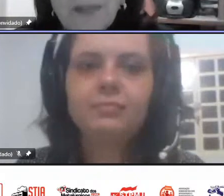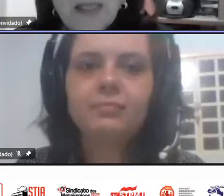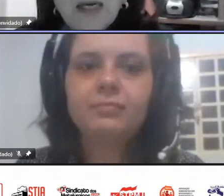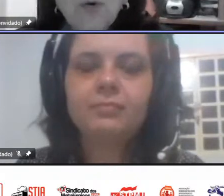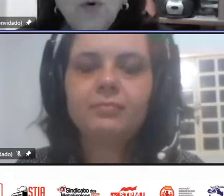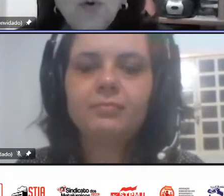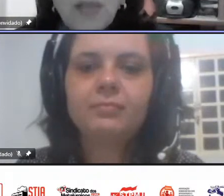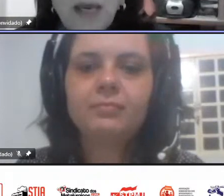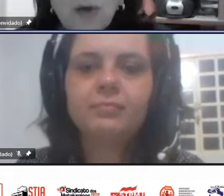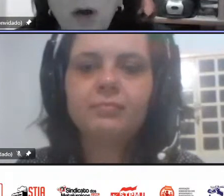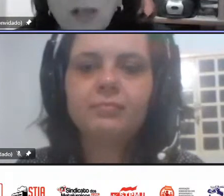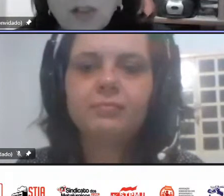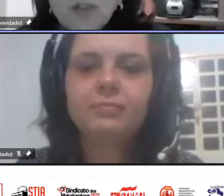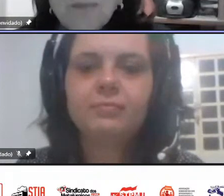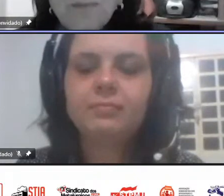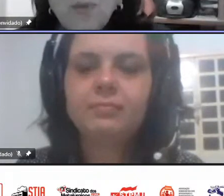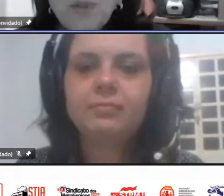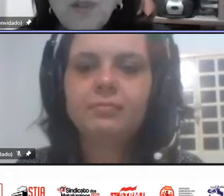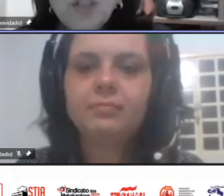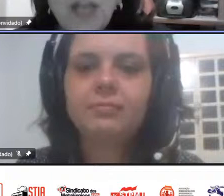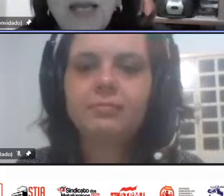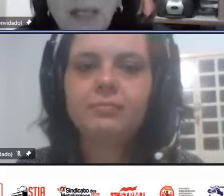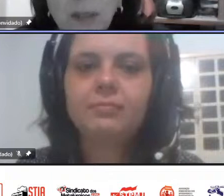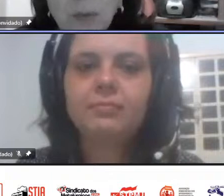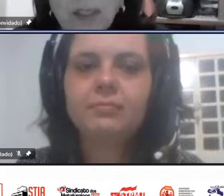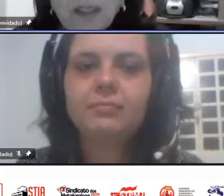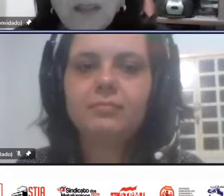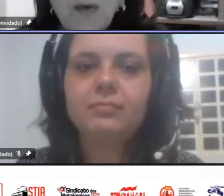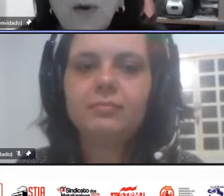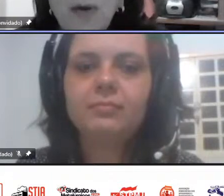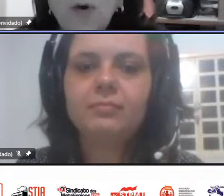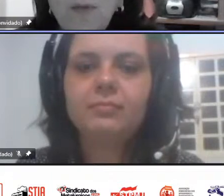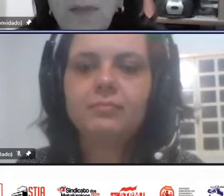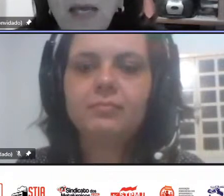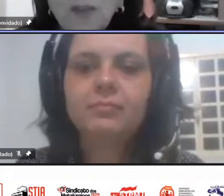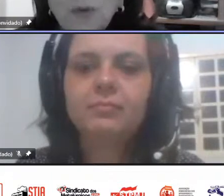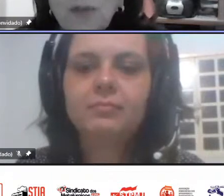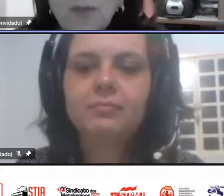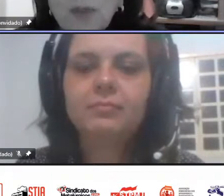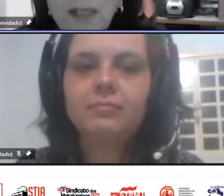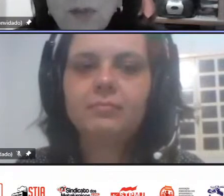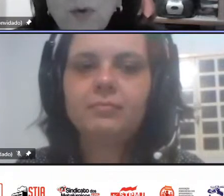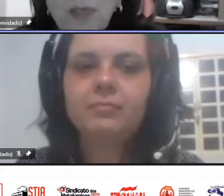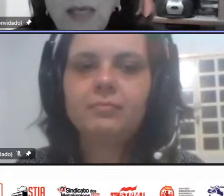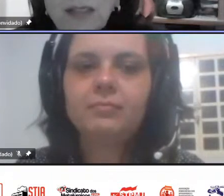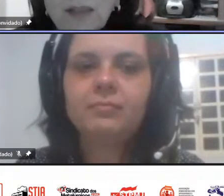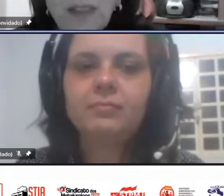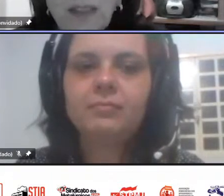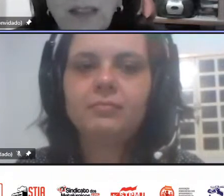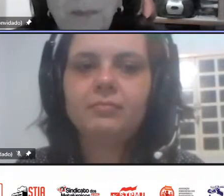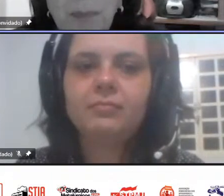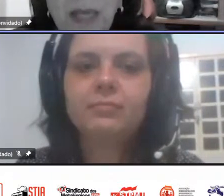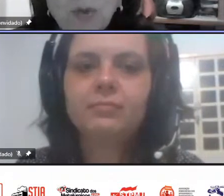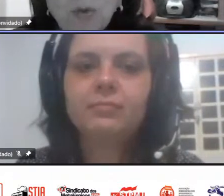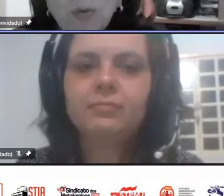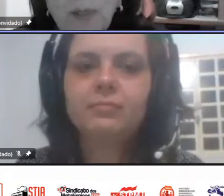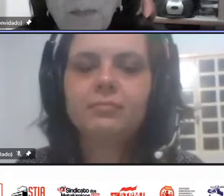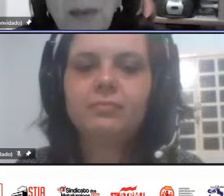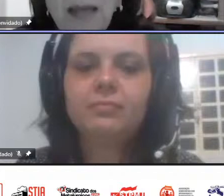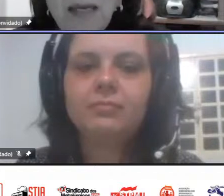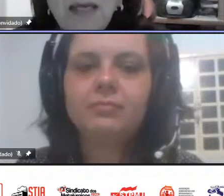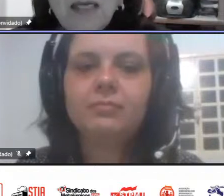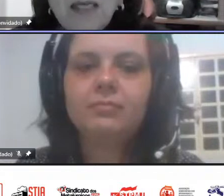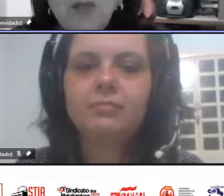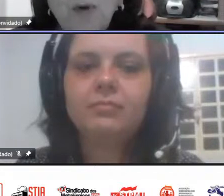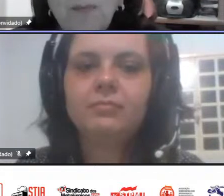já os recortes por gênero então eu recomendo que vocês conheçam o ITDP junto